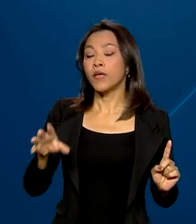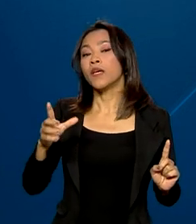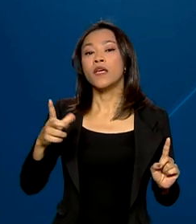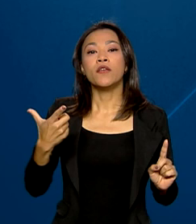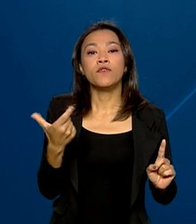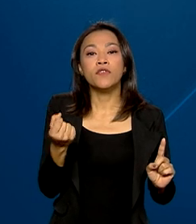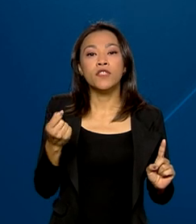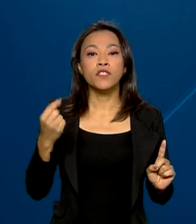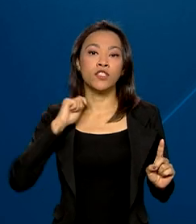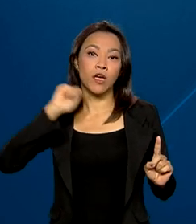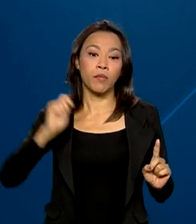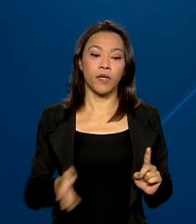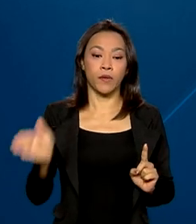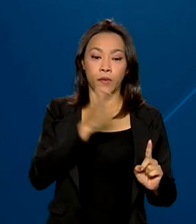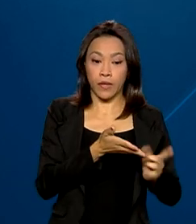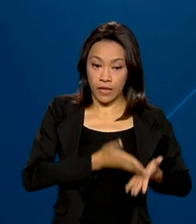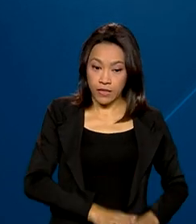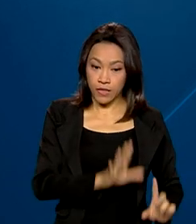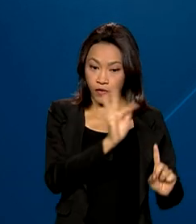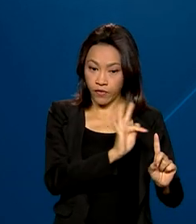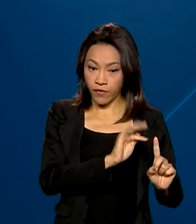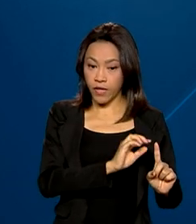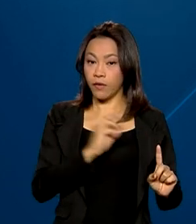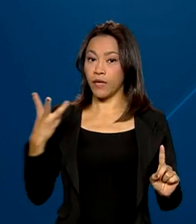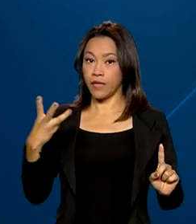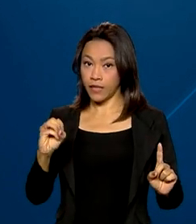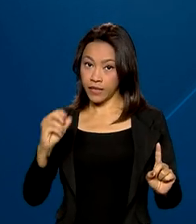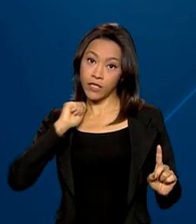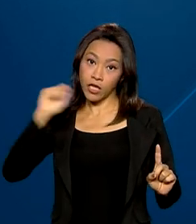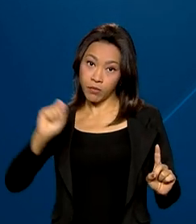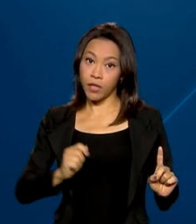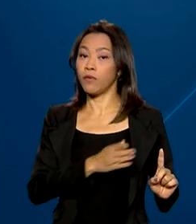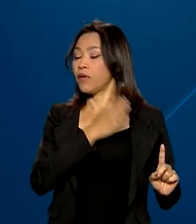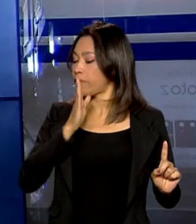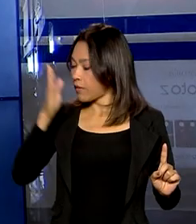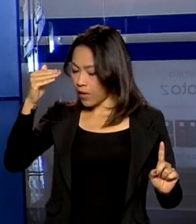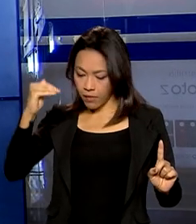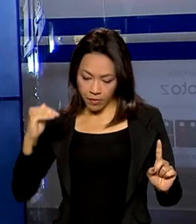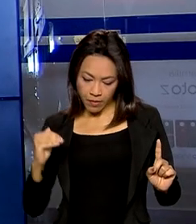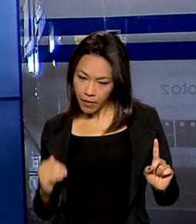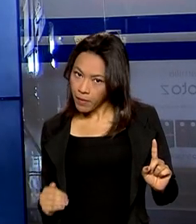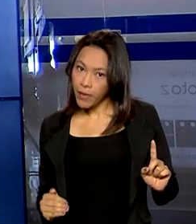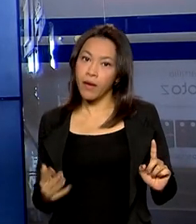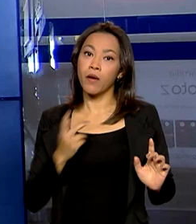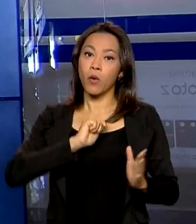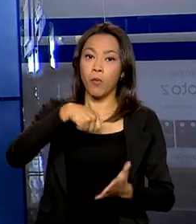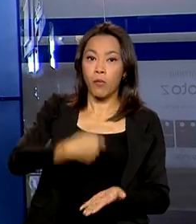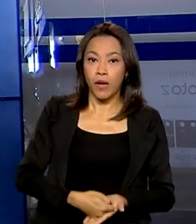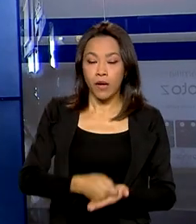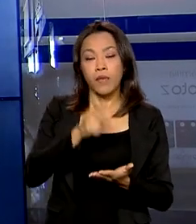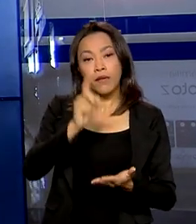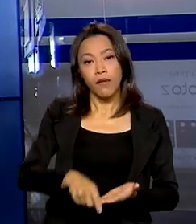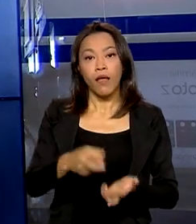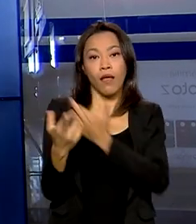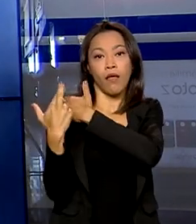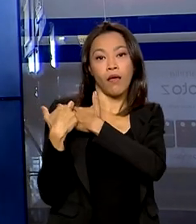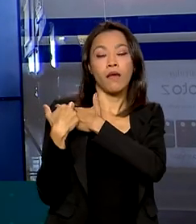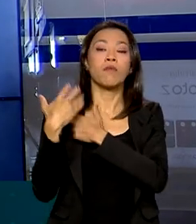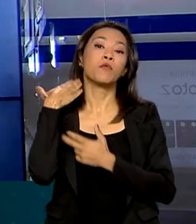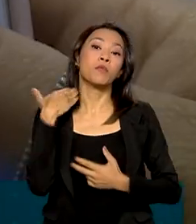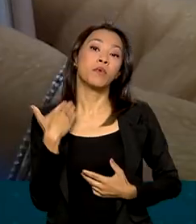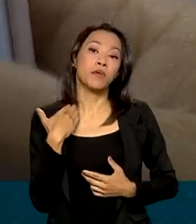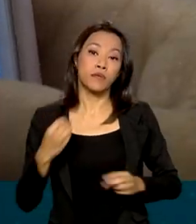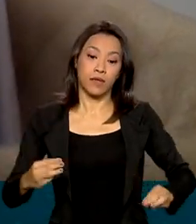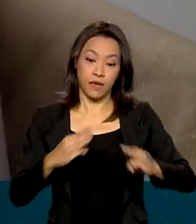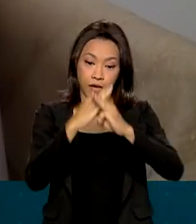abril, quem nasceu em fevereiro em 30 de abril e assim por diante. O pagamento será feito pela Caixa Econômica Federal